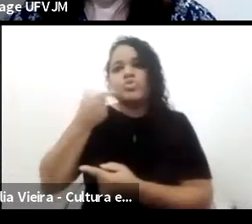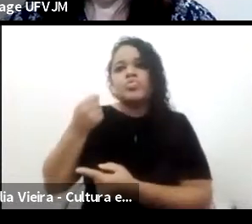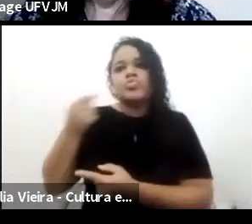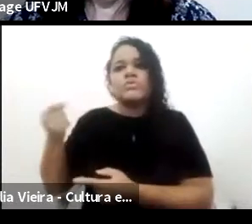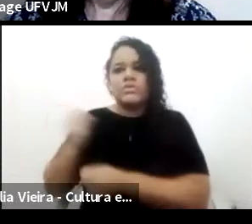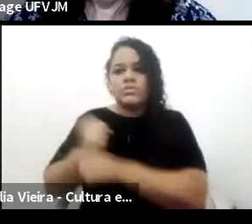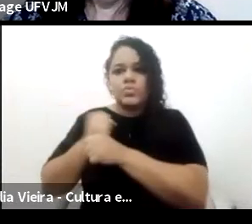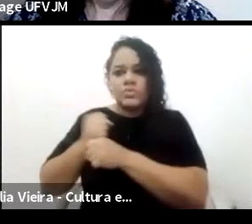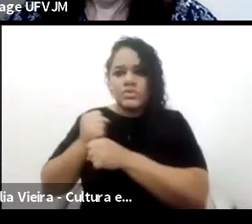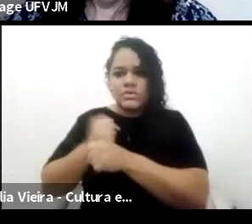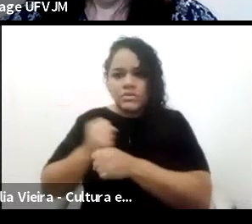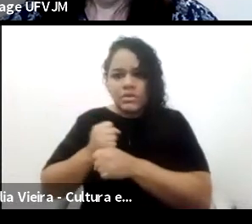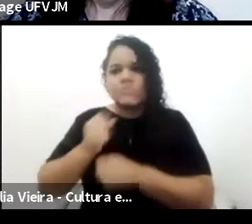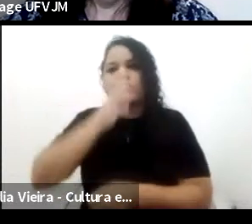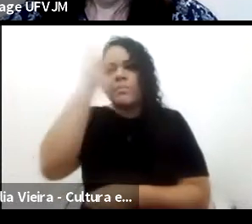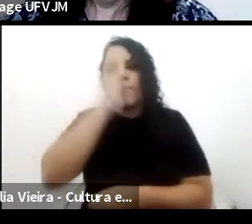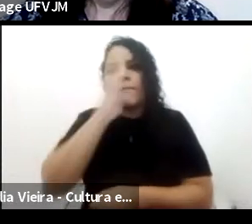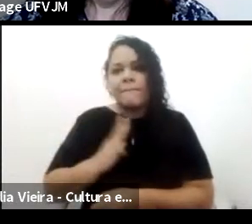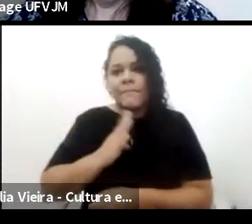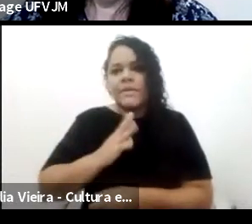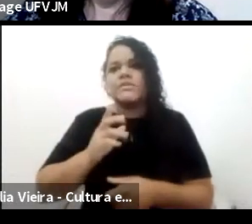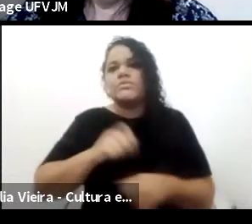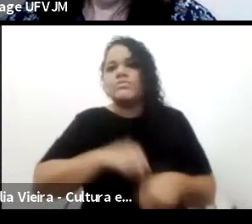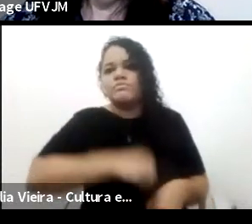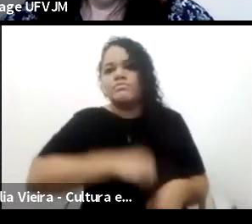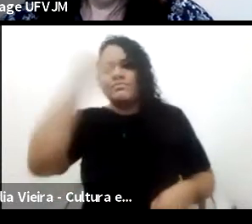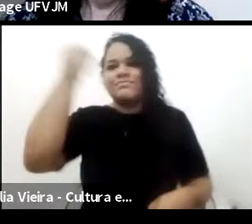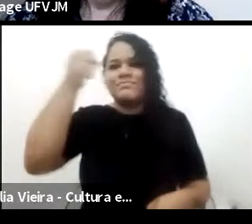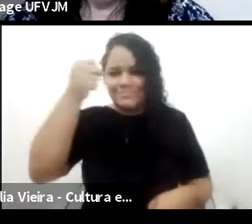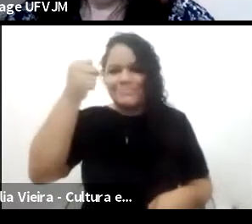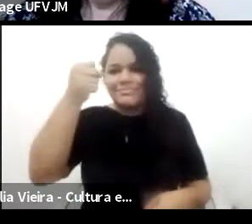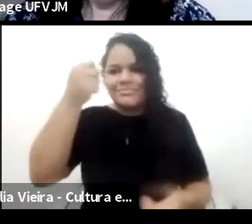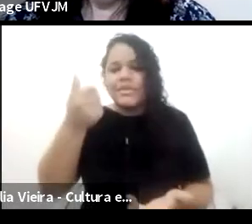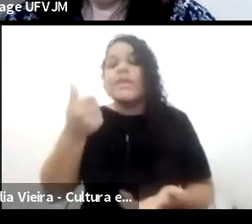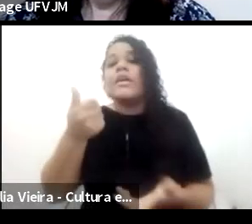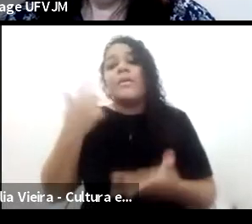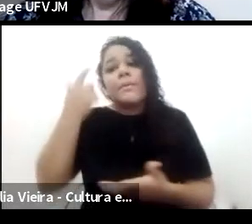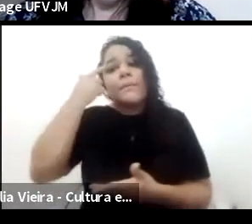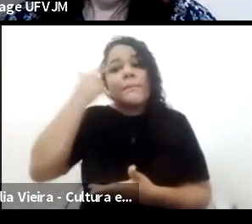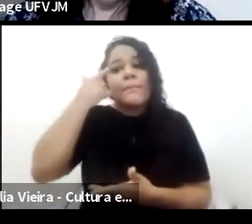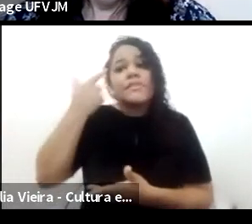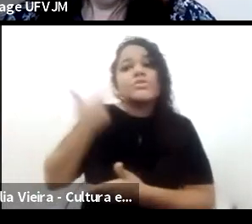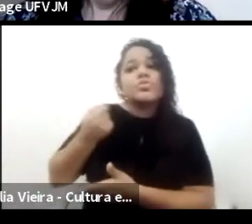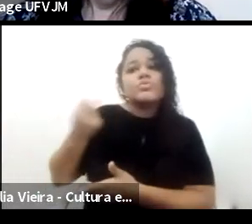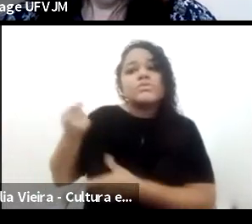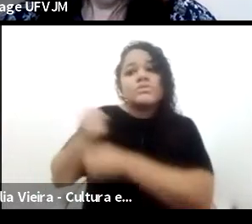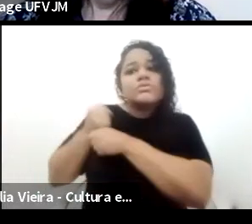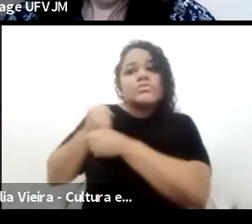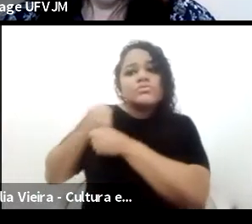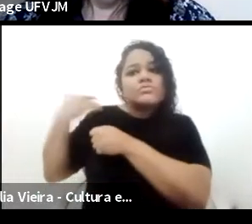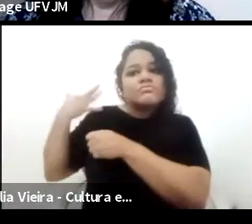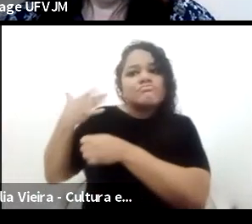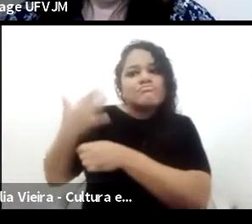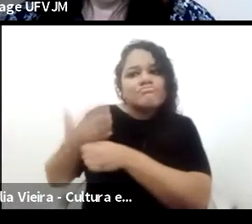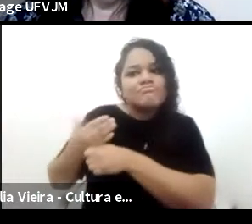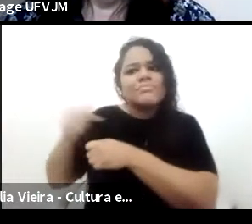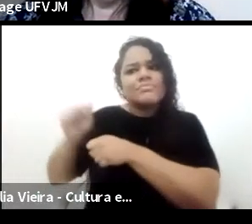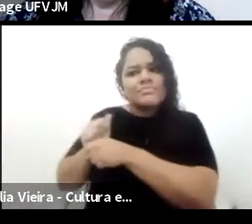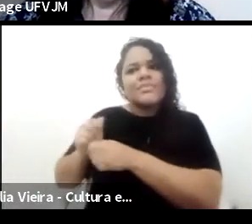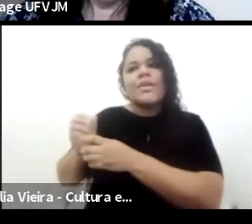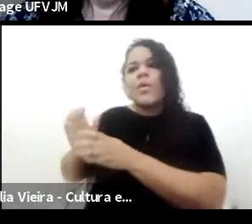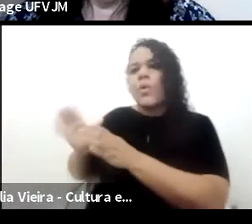é que esses 200 anos podem ser objeto, podem ser oportunidade de um debate enorme,